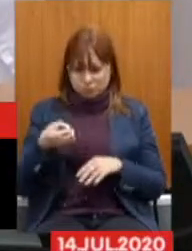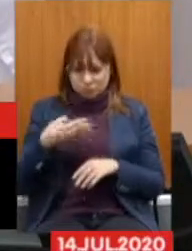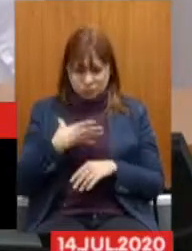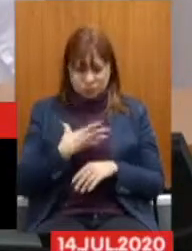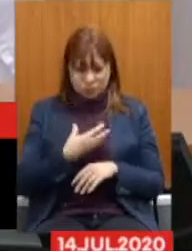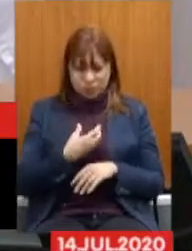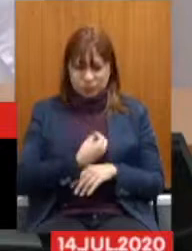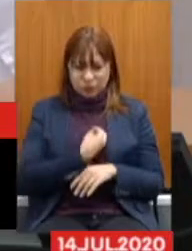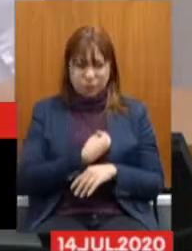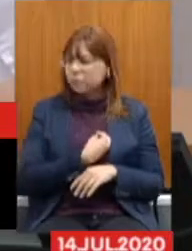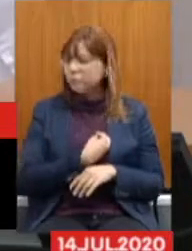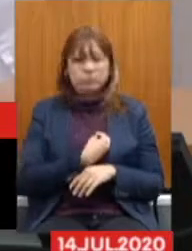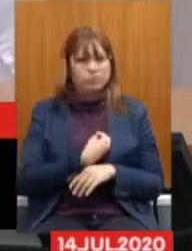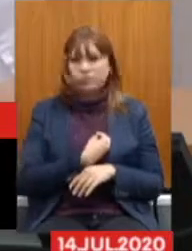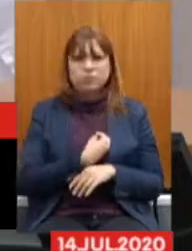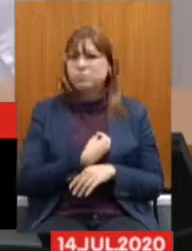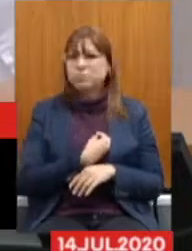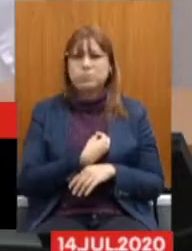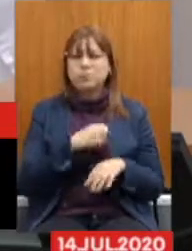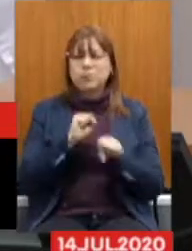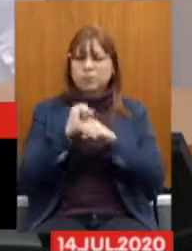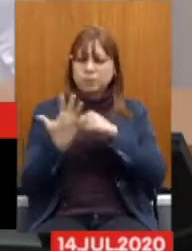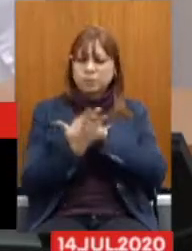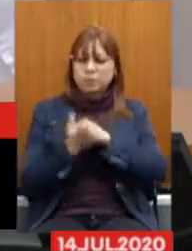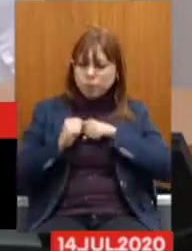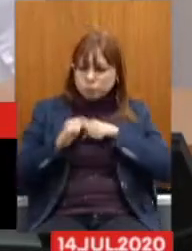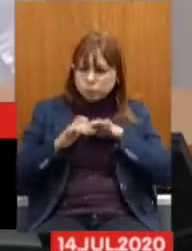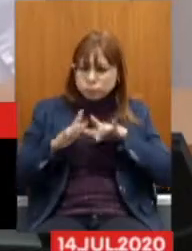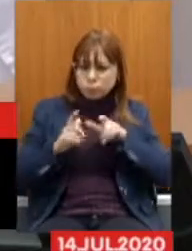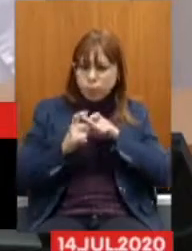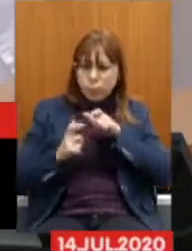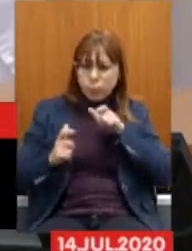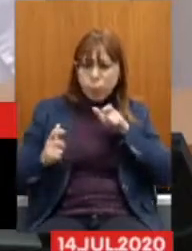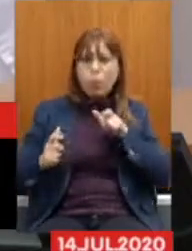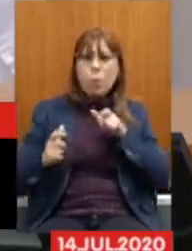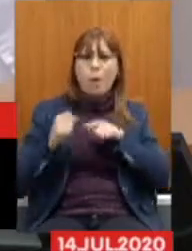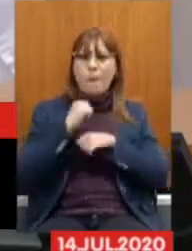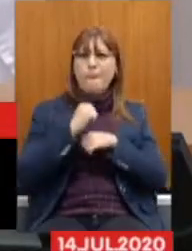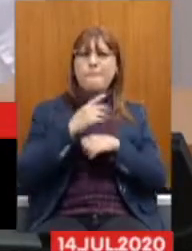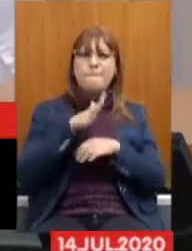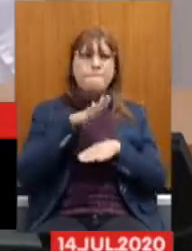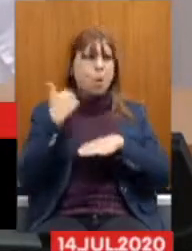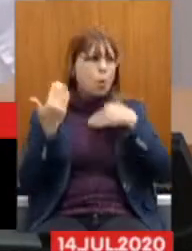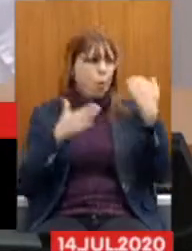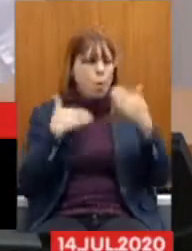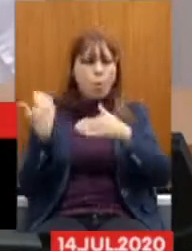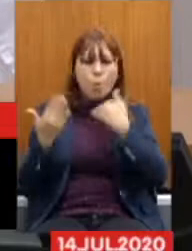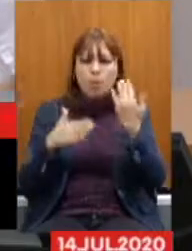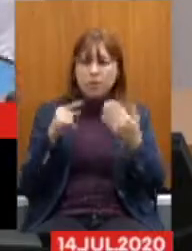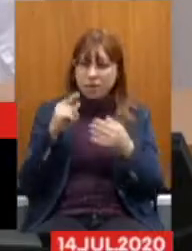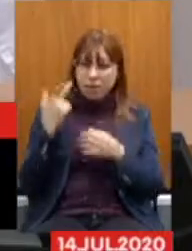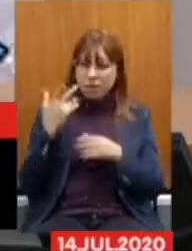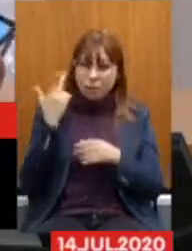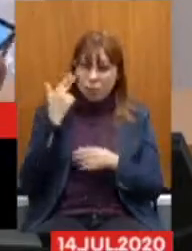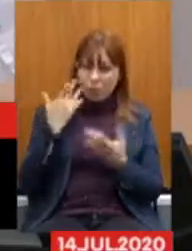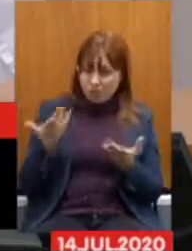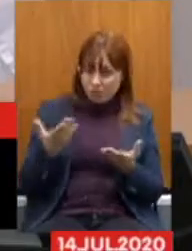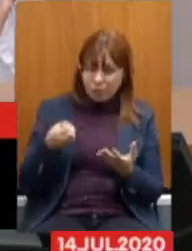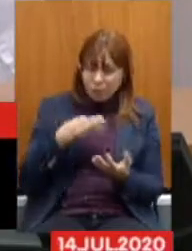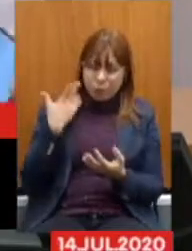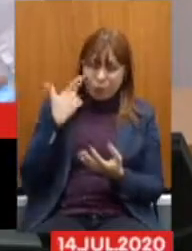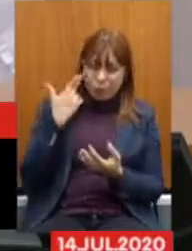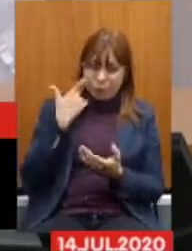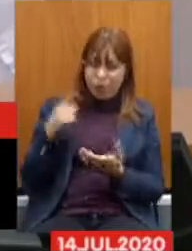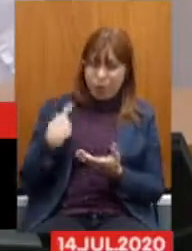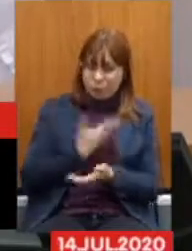vida Não A pandemia está aí Crescendo Matando Isso é novo normal Então nós vamos O novo normal É que